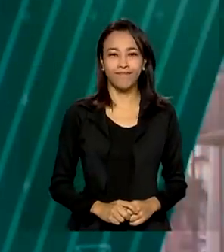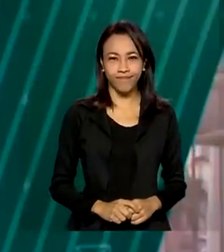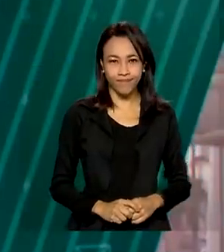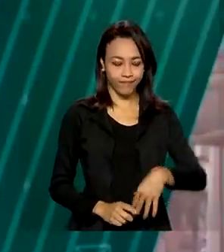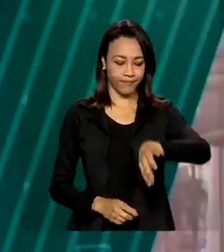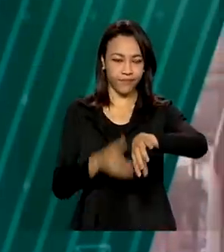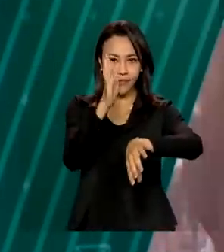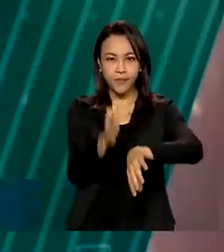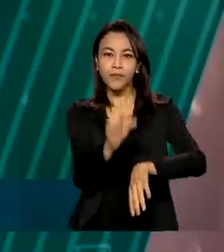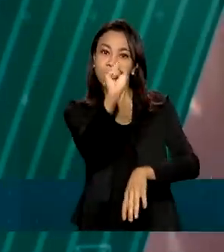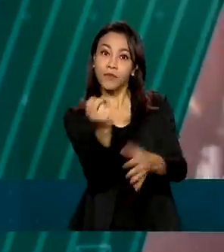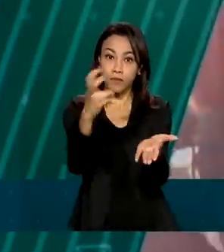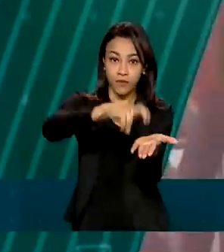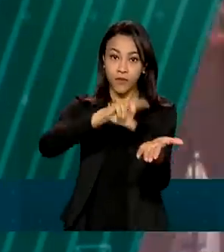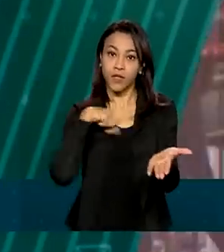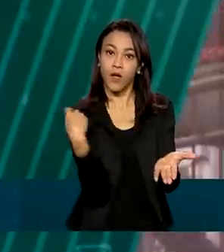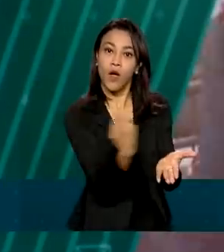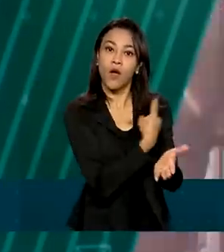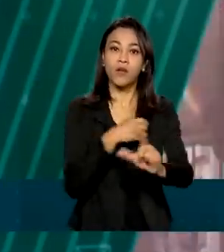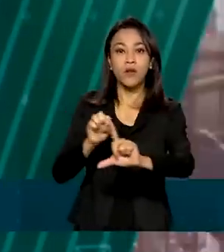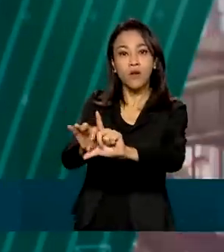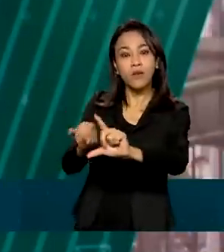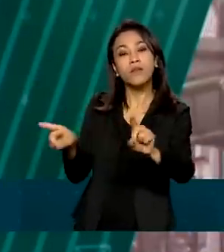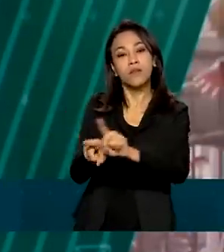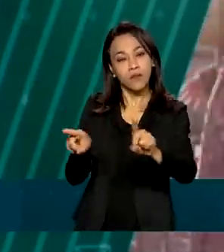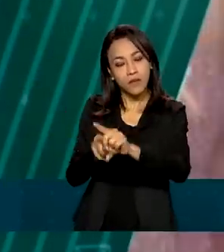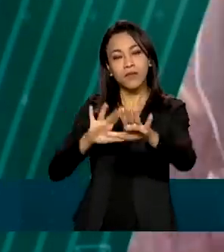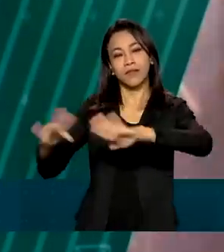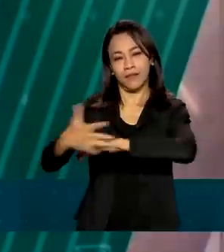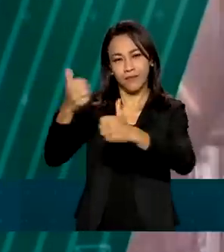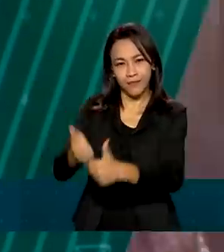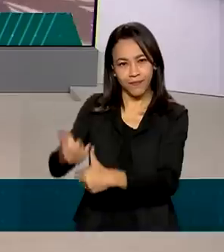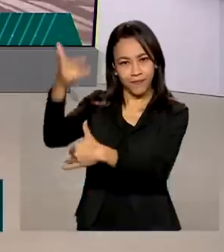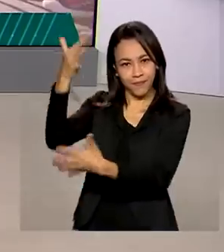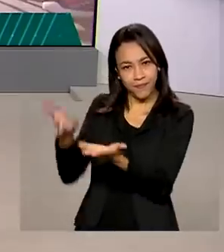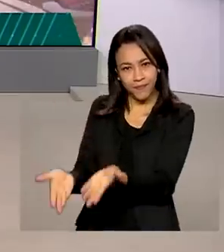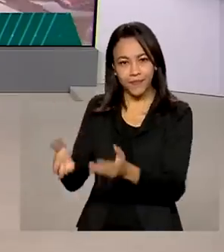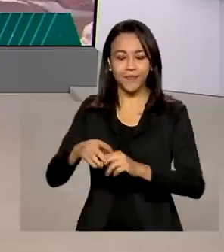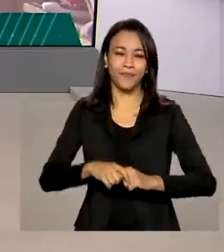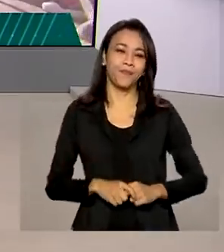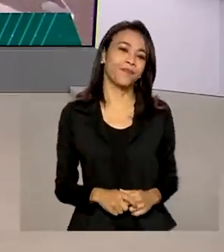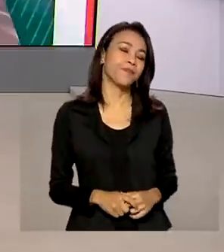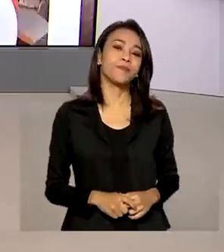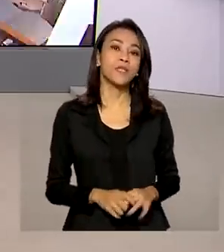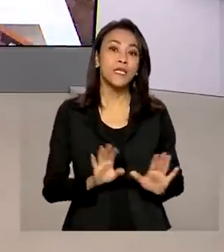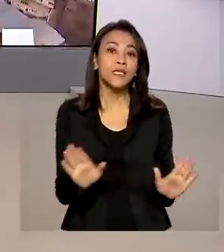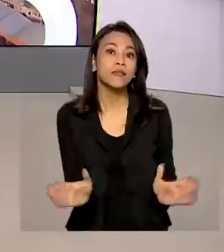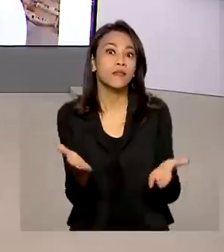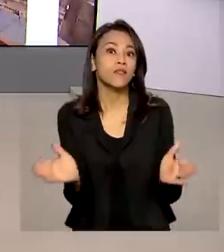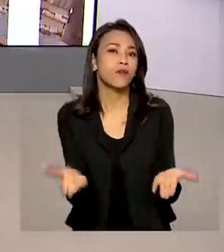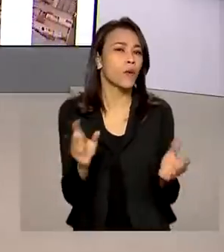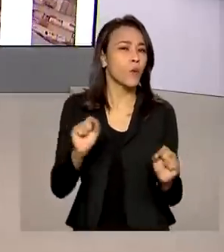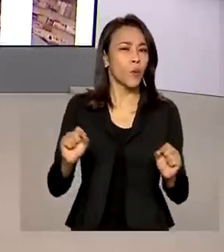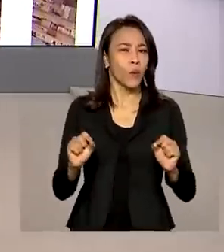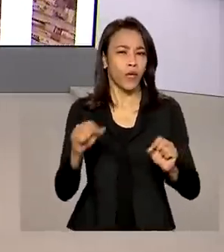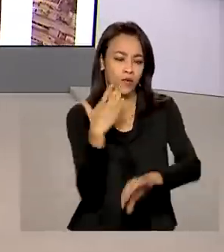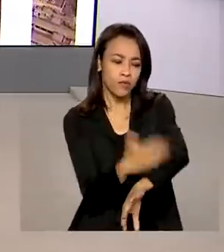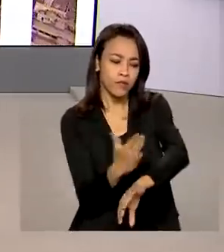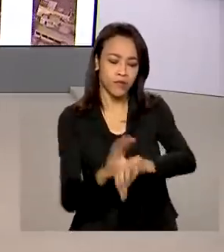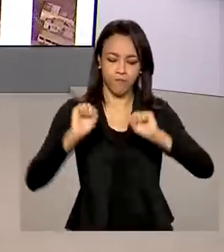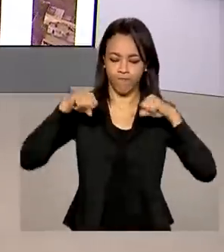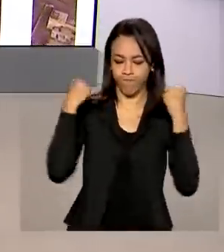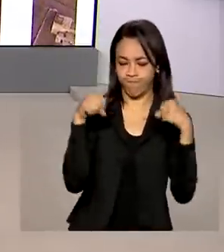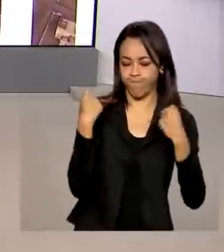Oito horas da manhã, estamos ao vivo também pelas redes sociais. Incentivar a prática de esportes e